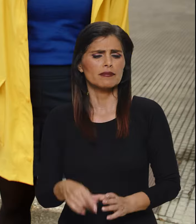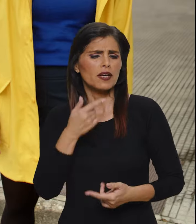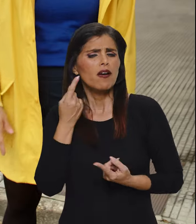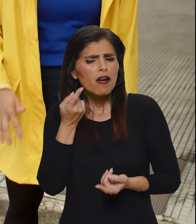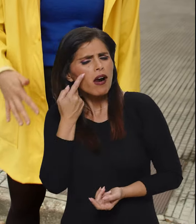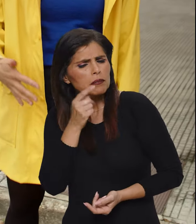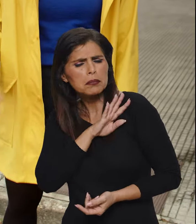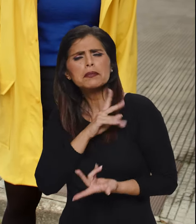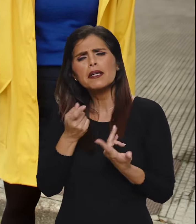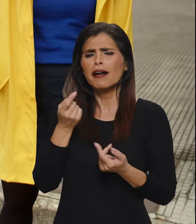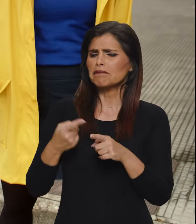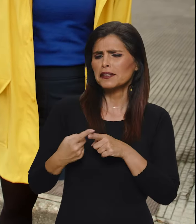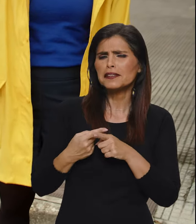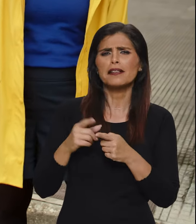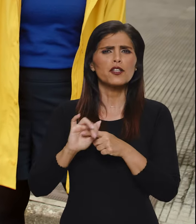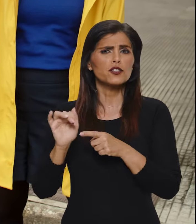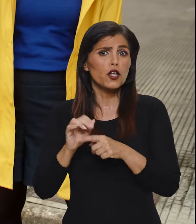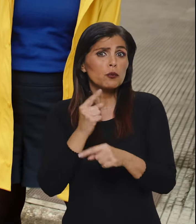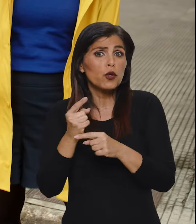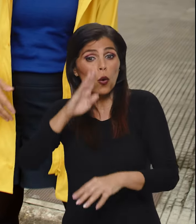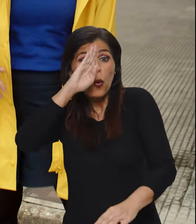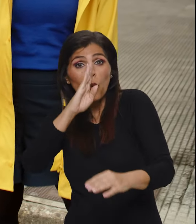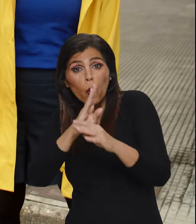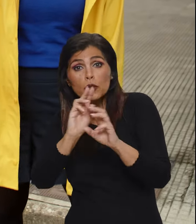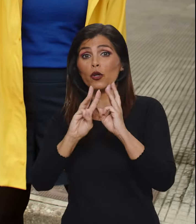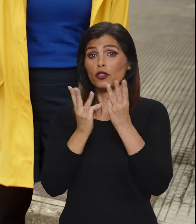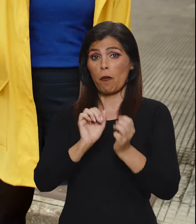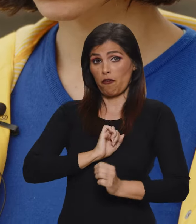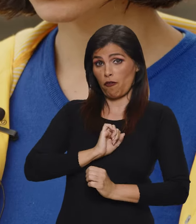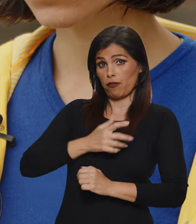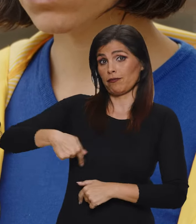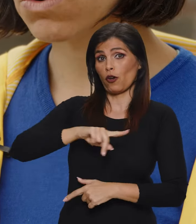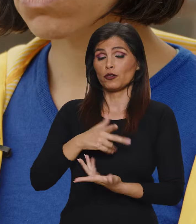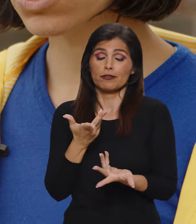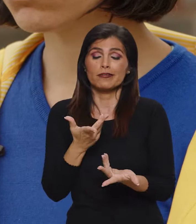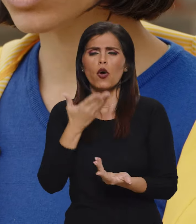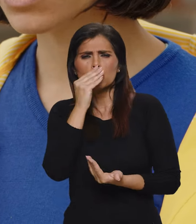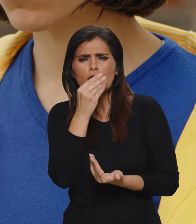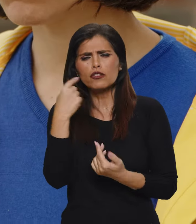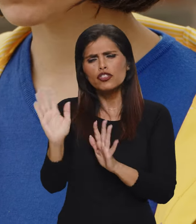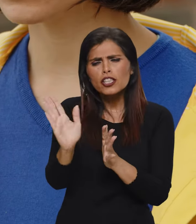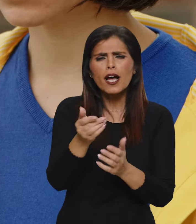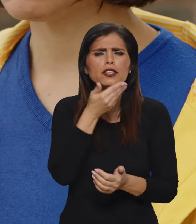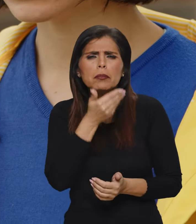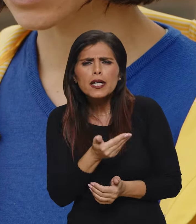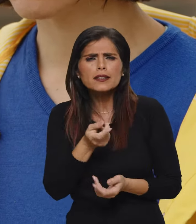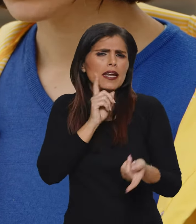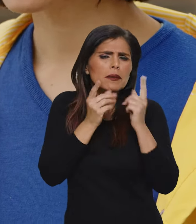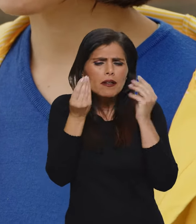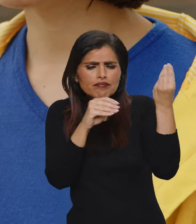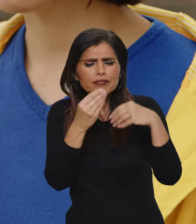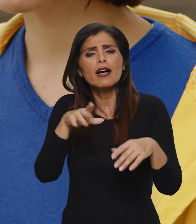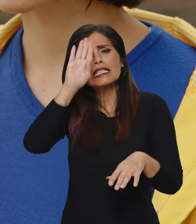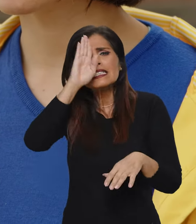Foi uma experiência muito interessante, tivemos a sorte de que fomos o último workshop, por isso os alunos já tinham alguma experiência de animação,